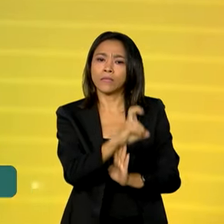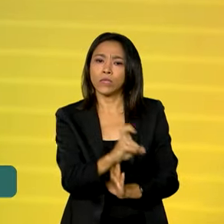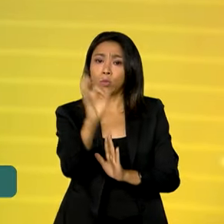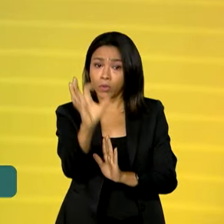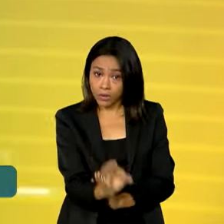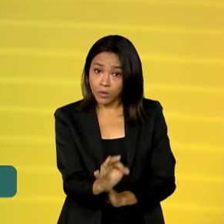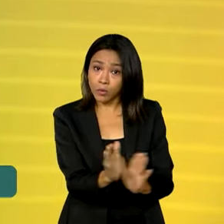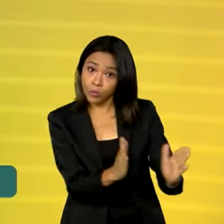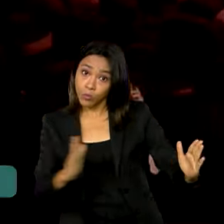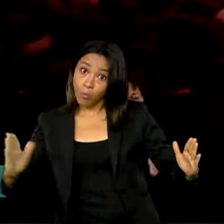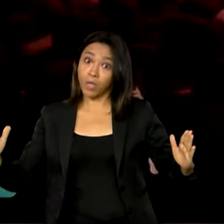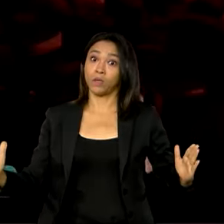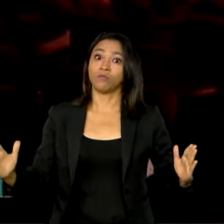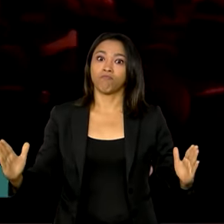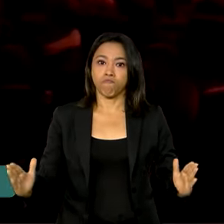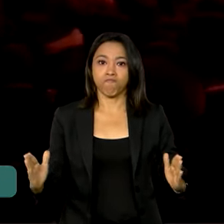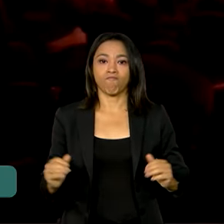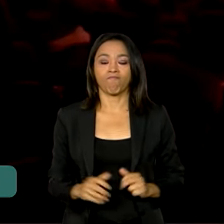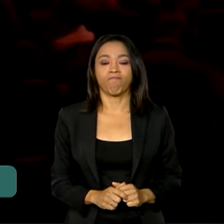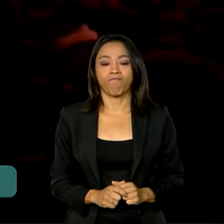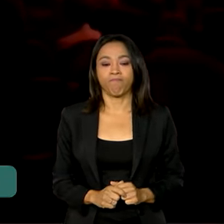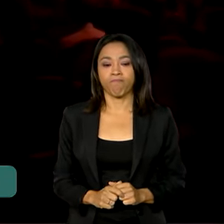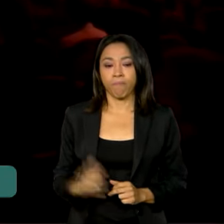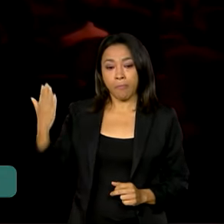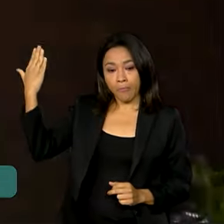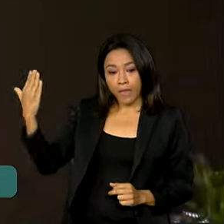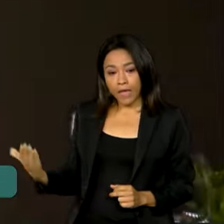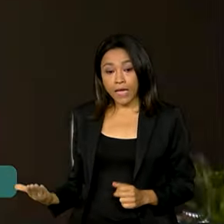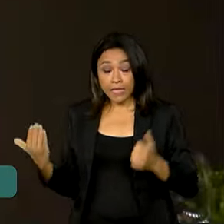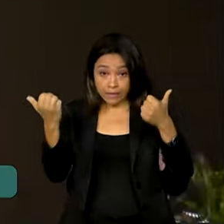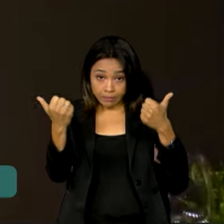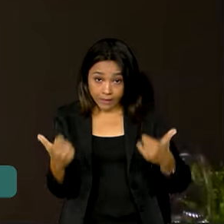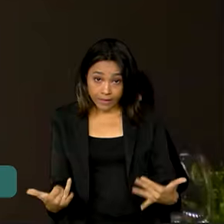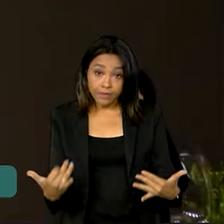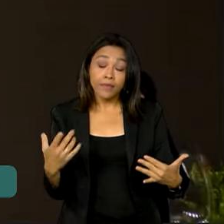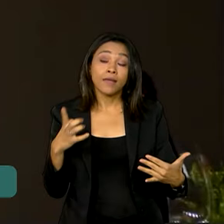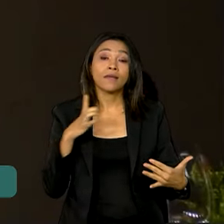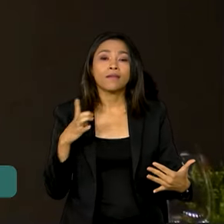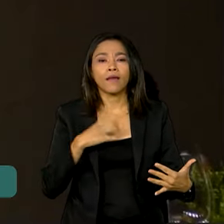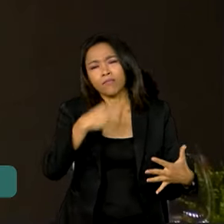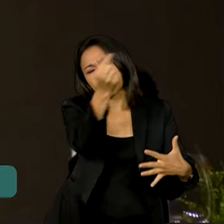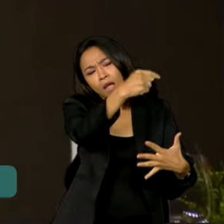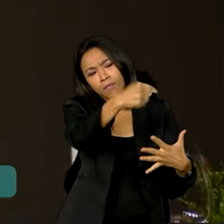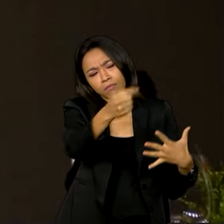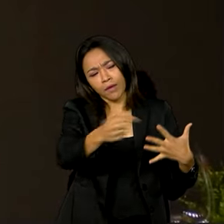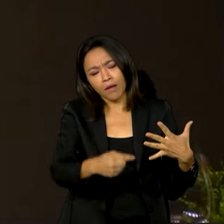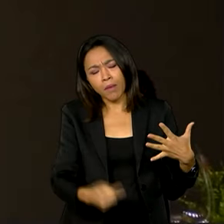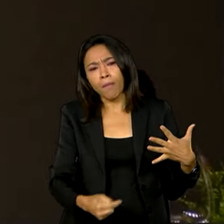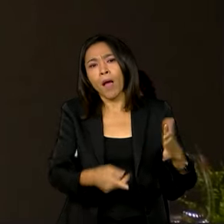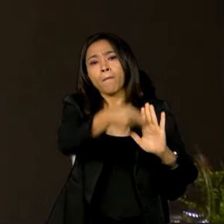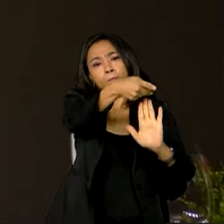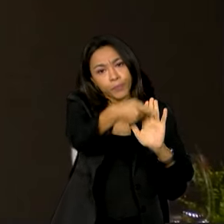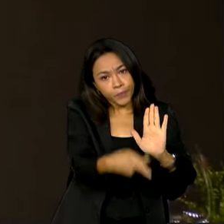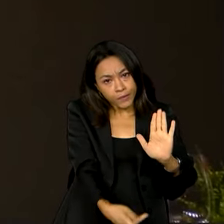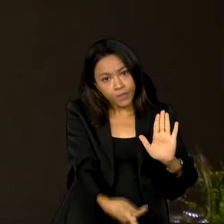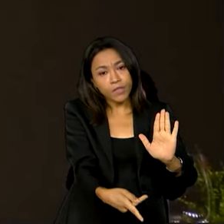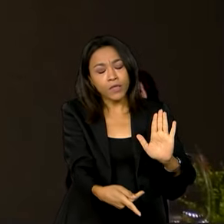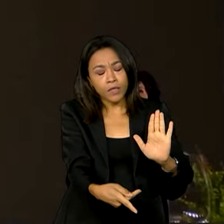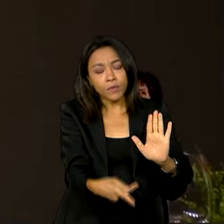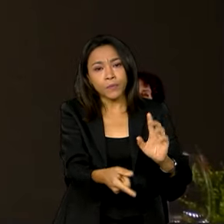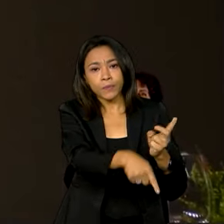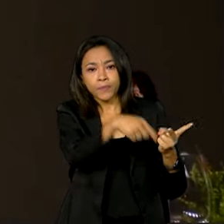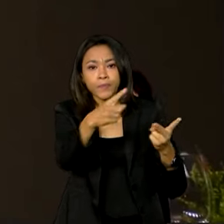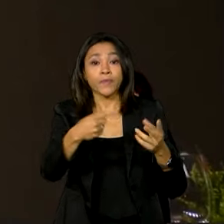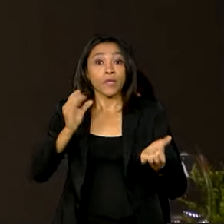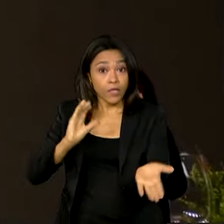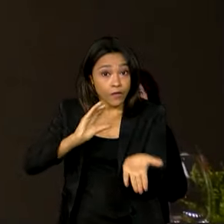a longo prazo. Tem um conjunto de projetos de investimento